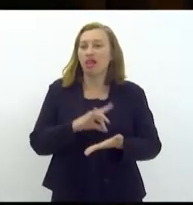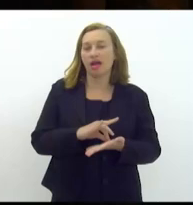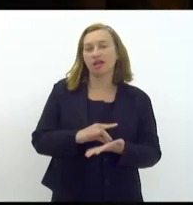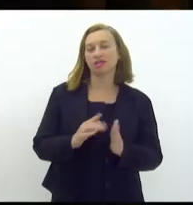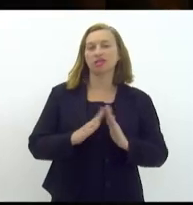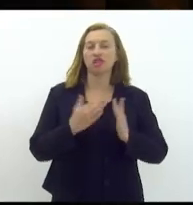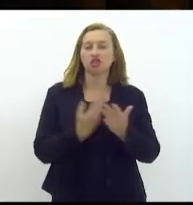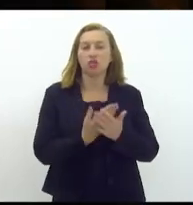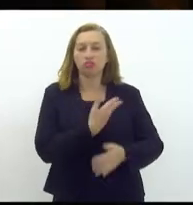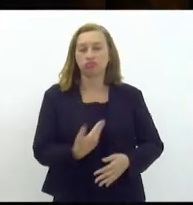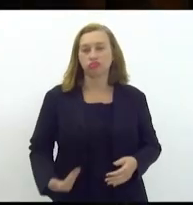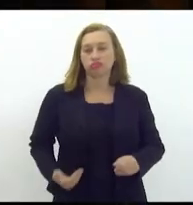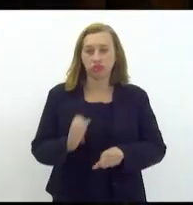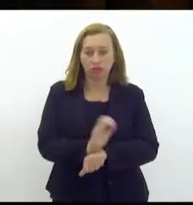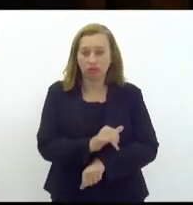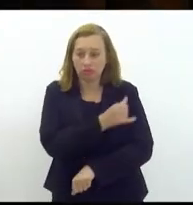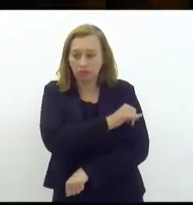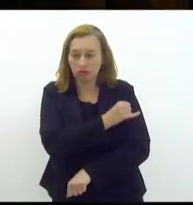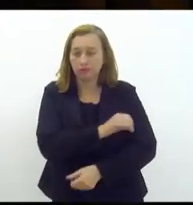escola pública no estado do Rio de Janeiro